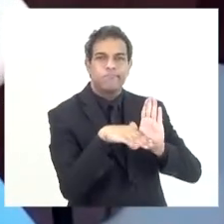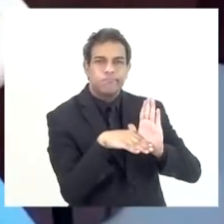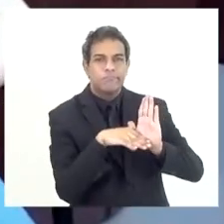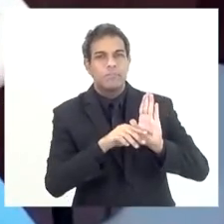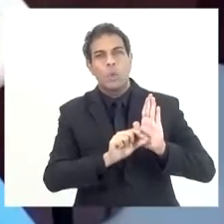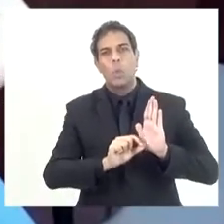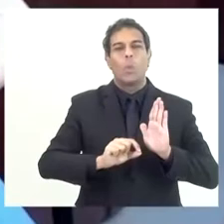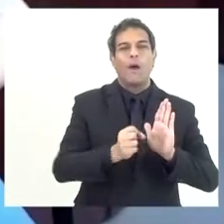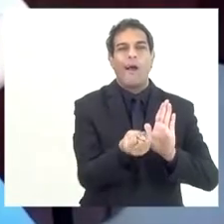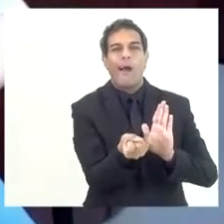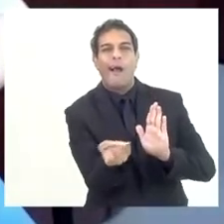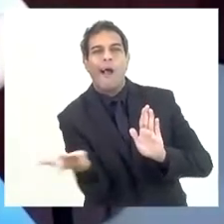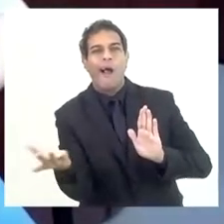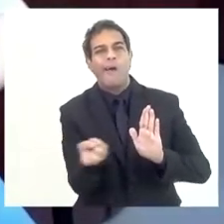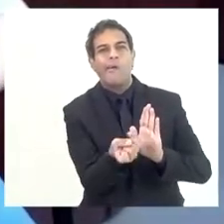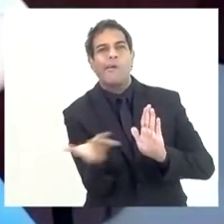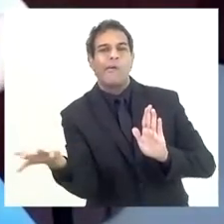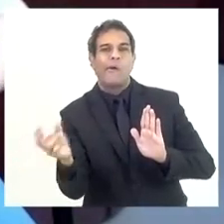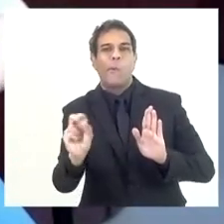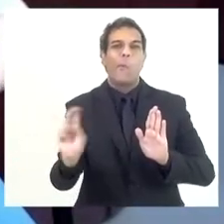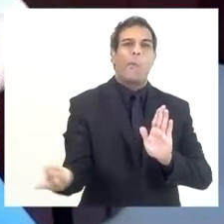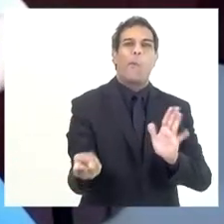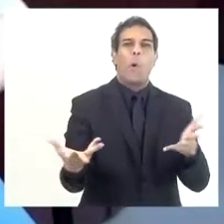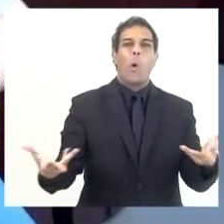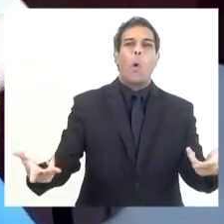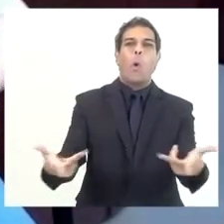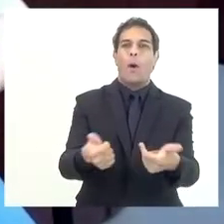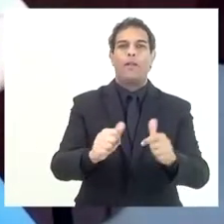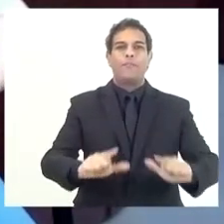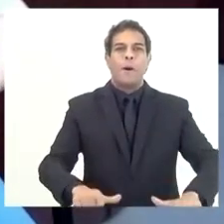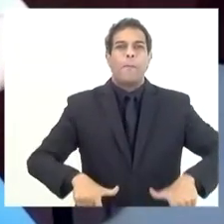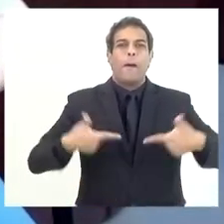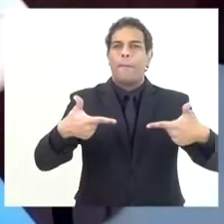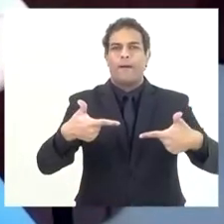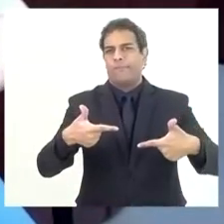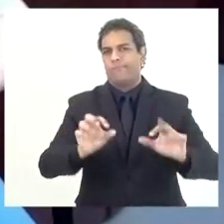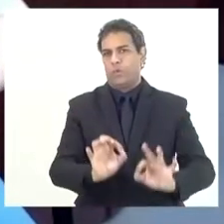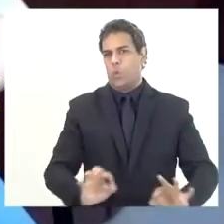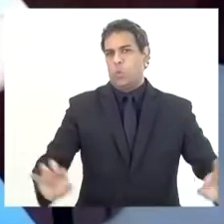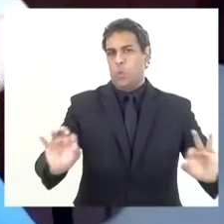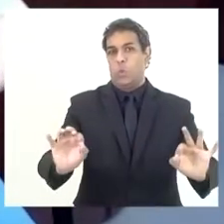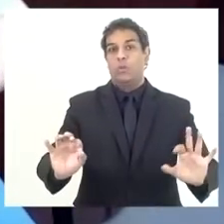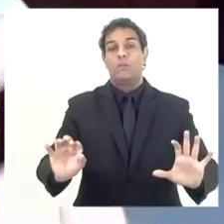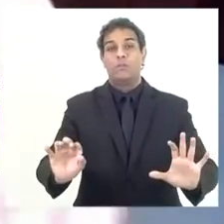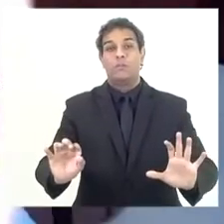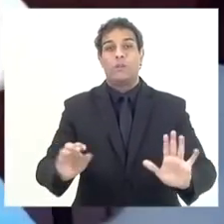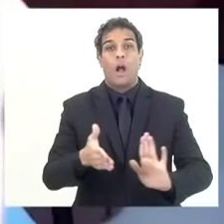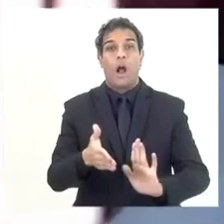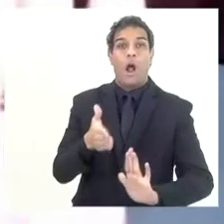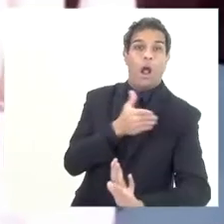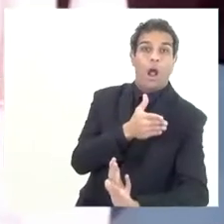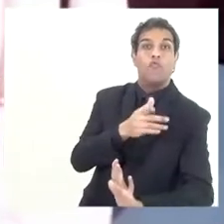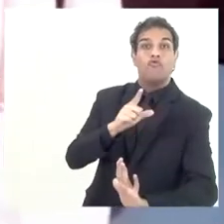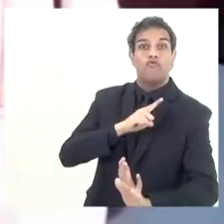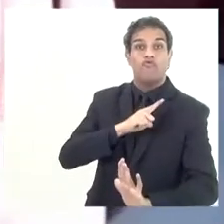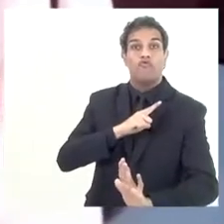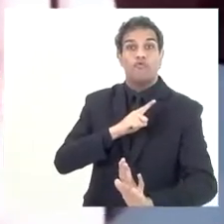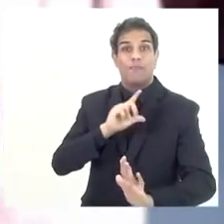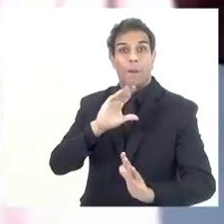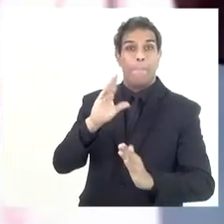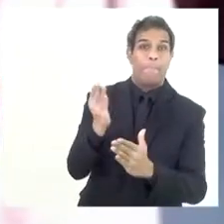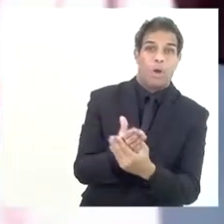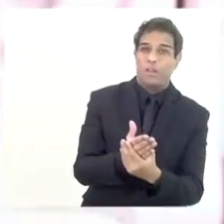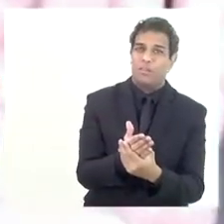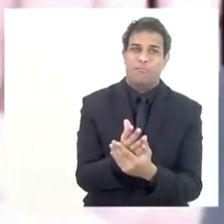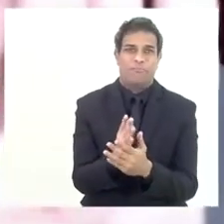a quantidade ou a qualidade da autuação, é que antes era lançado um alto de infração,